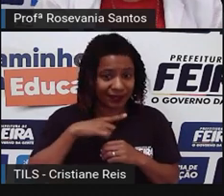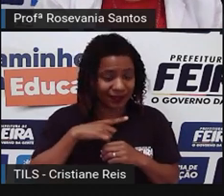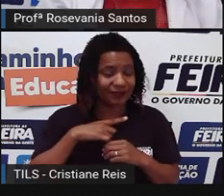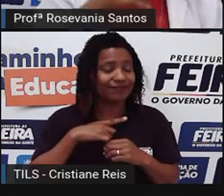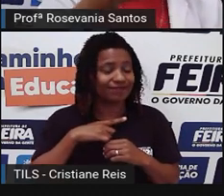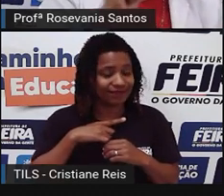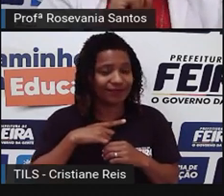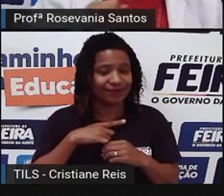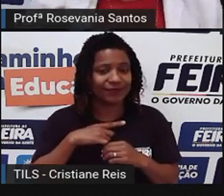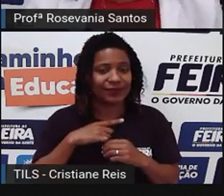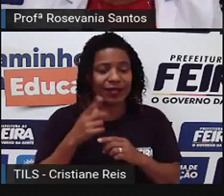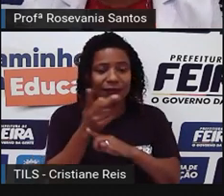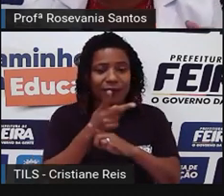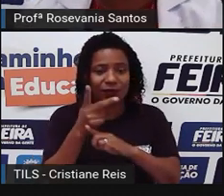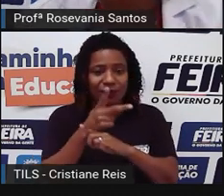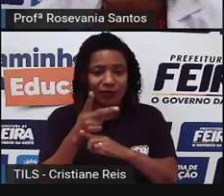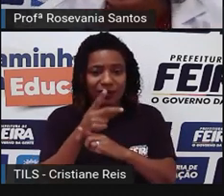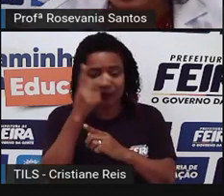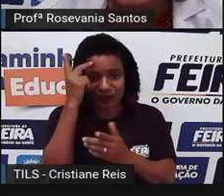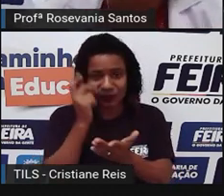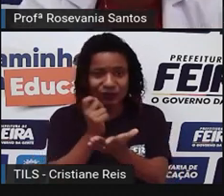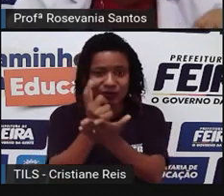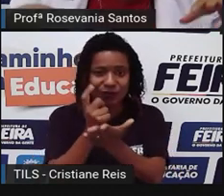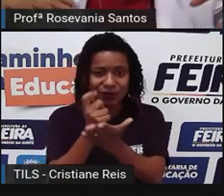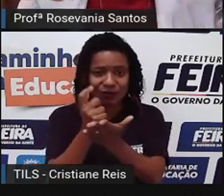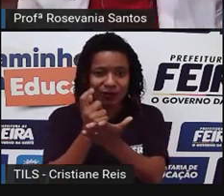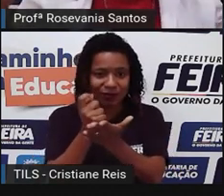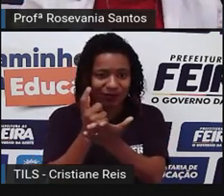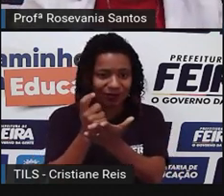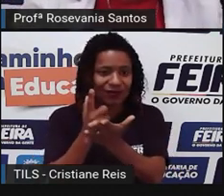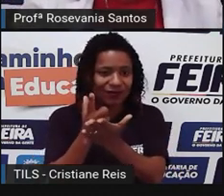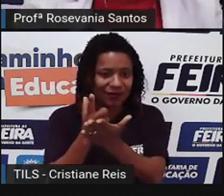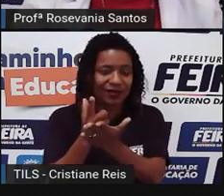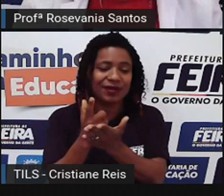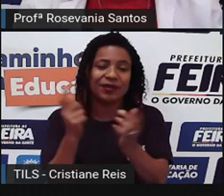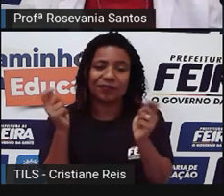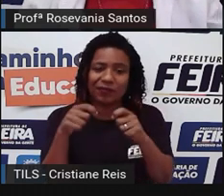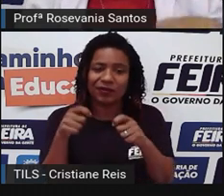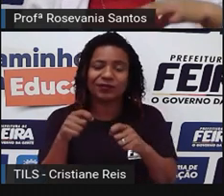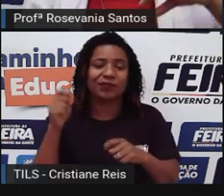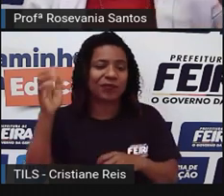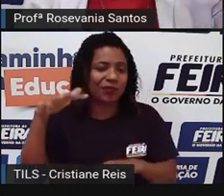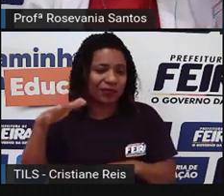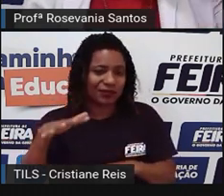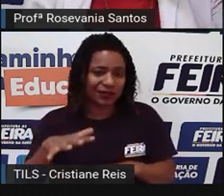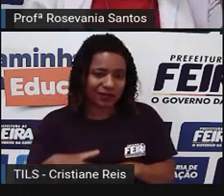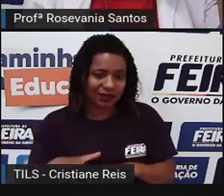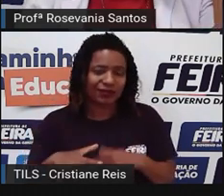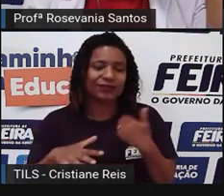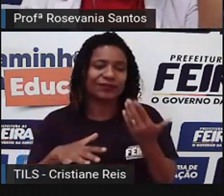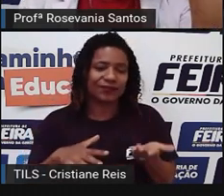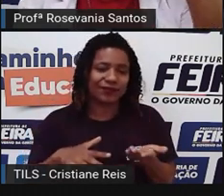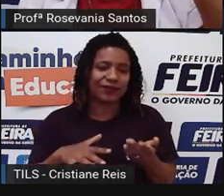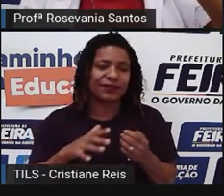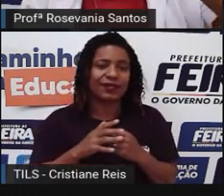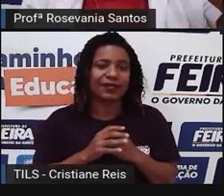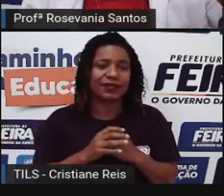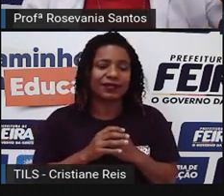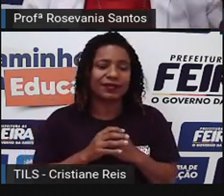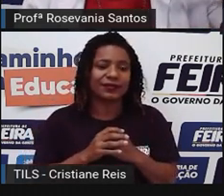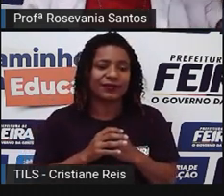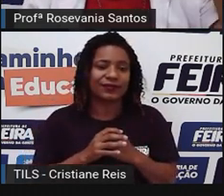que faz. Mas existem alguns produtos que mesmo que eu bote em promoção, que mesmo que eu diga que se você,